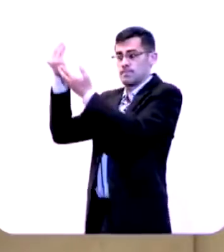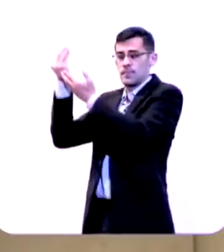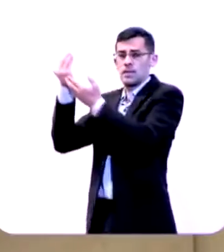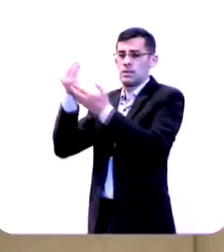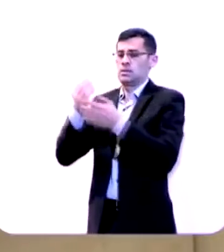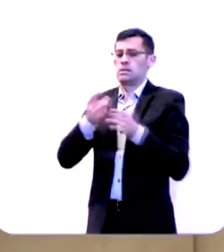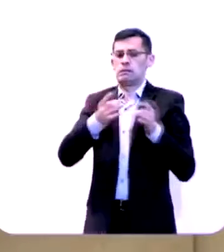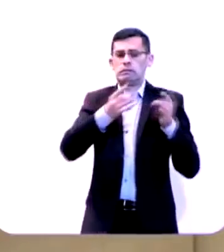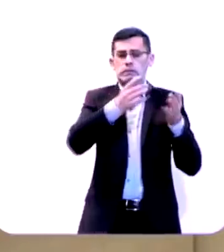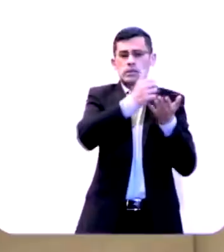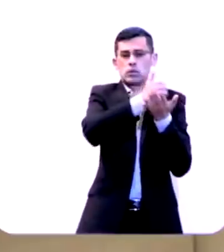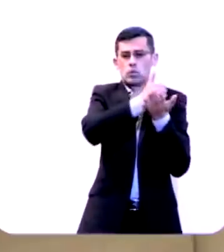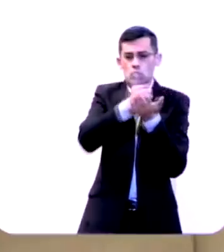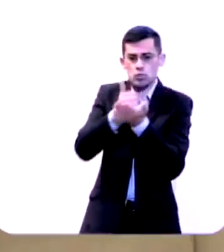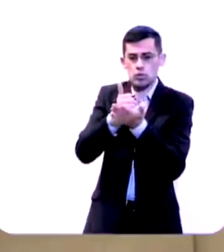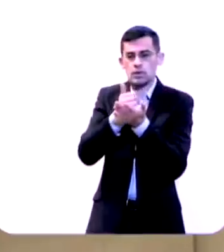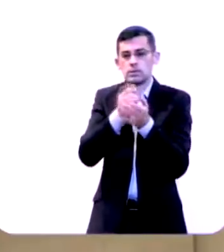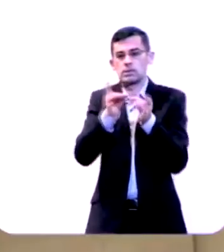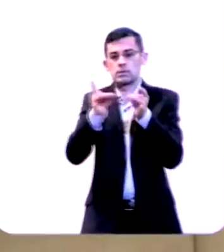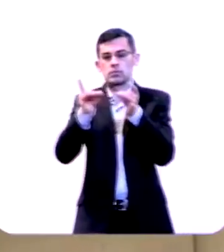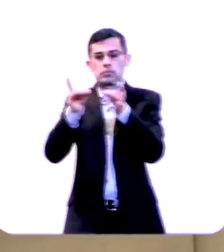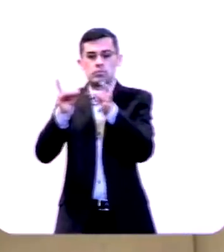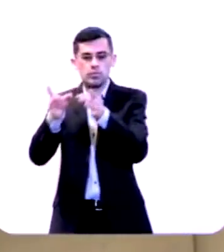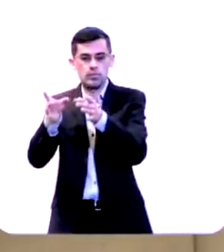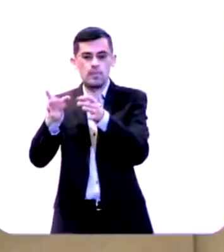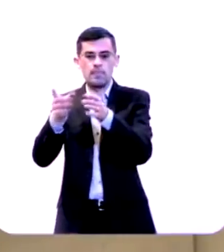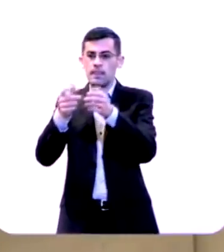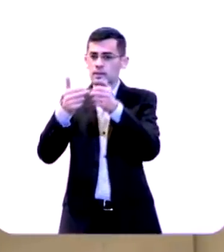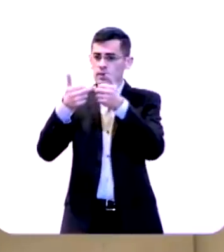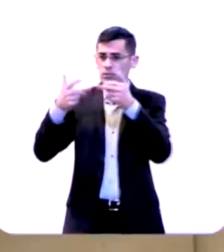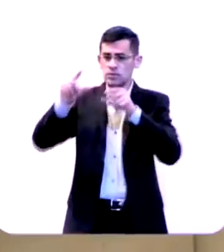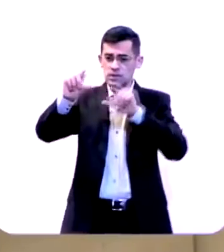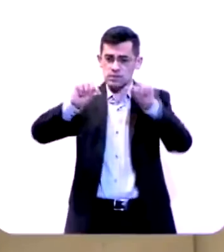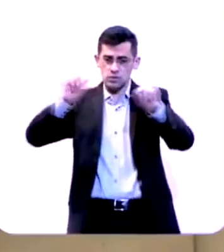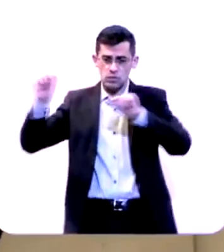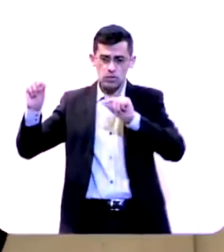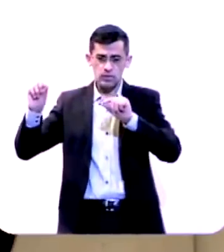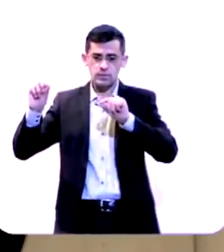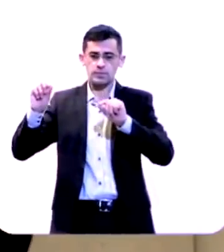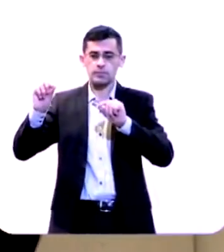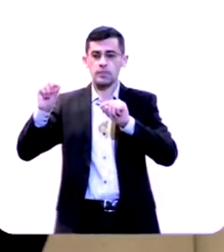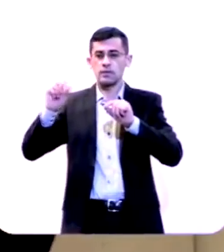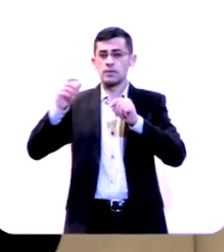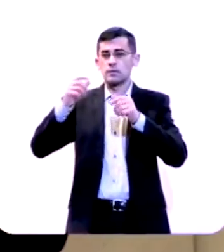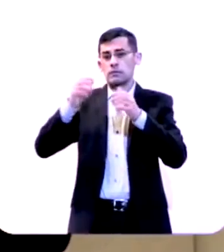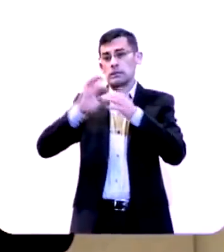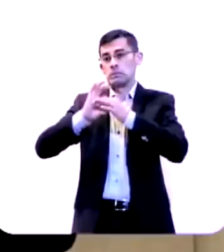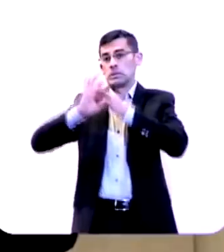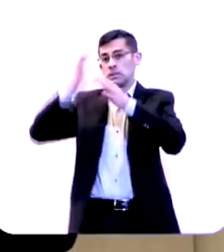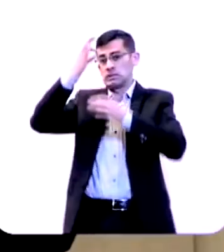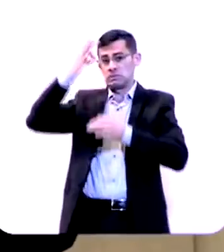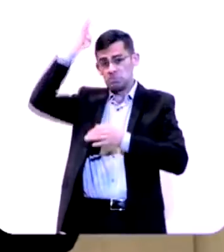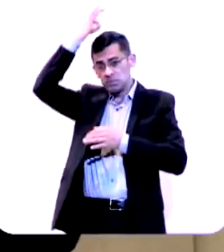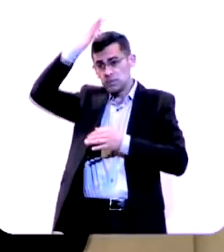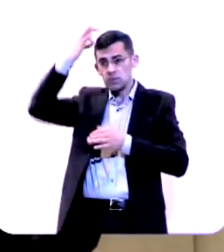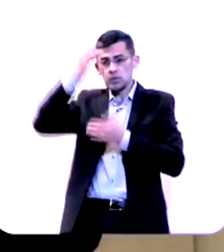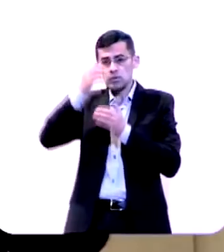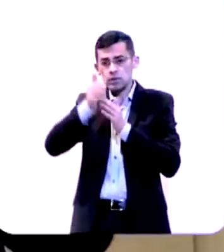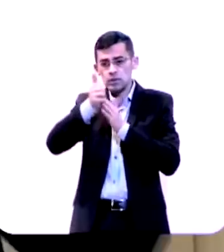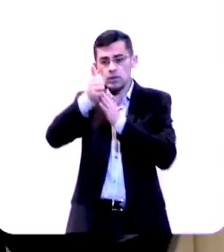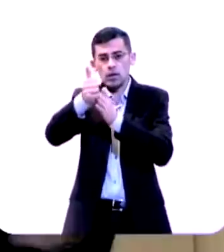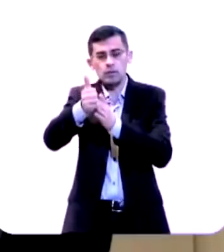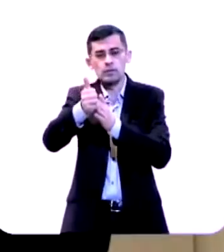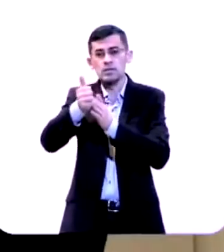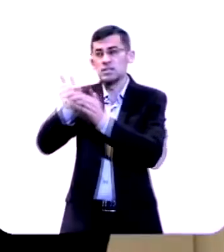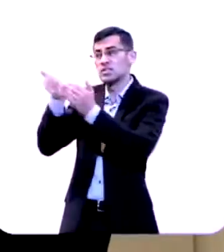abrir mão do controle você vai abrir mão das decisões você vai deixar o Espírito de Deus te guiar e vai convidar